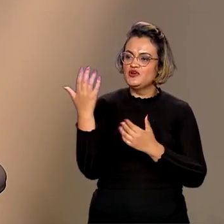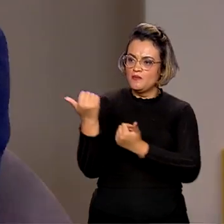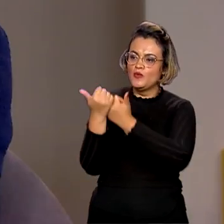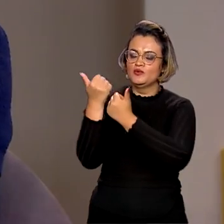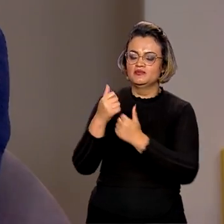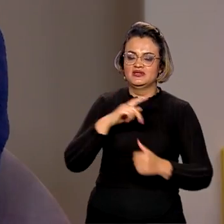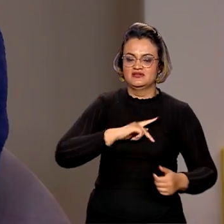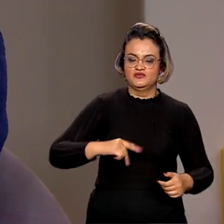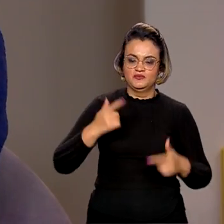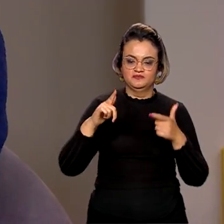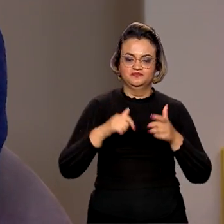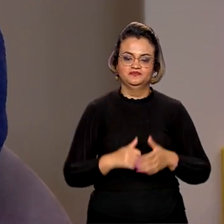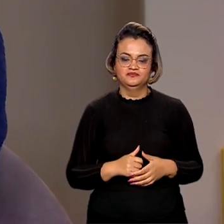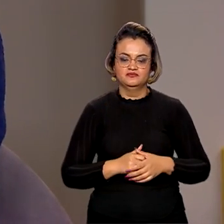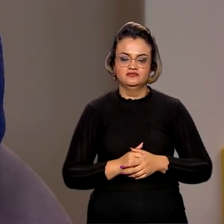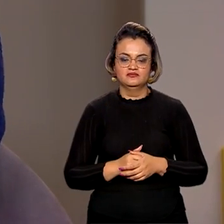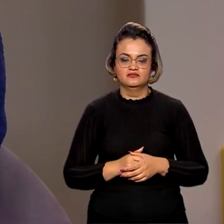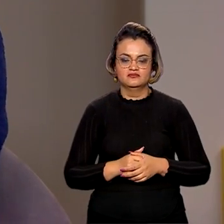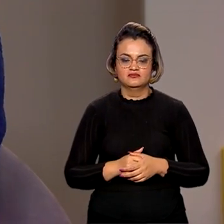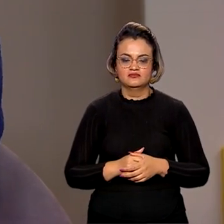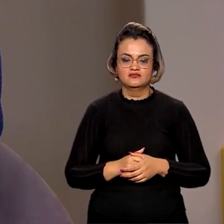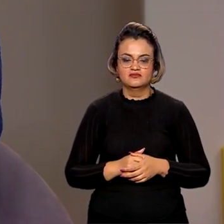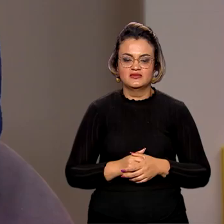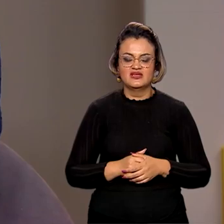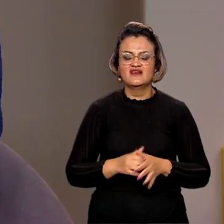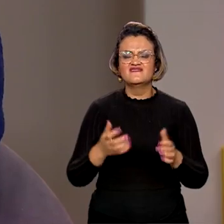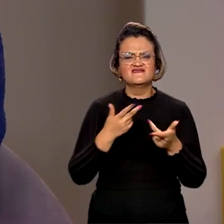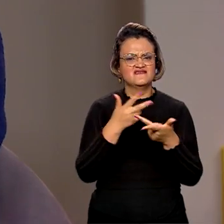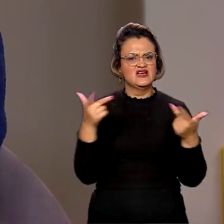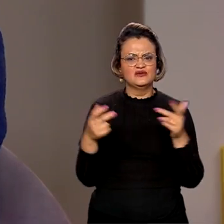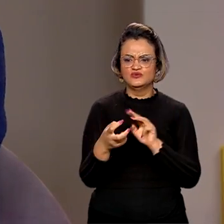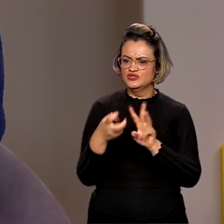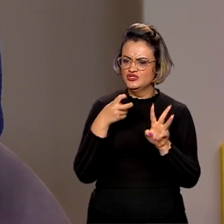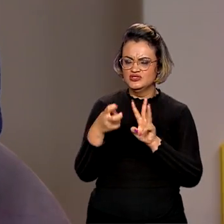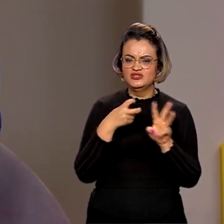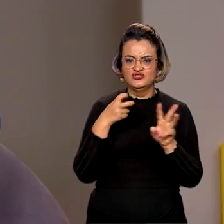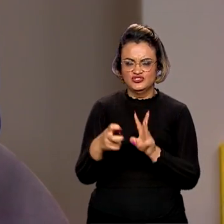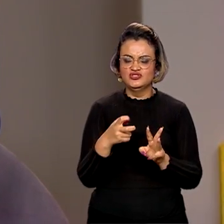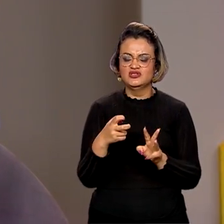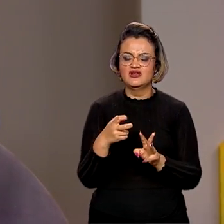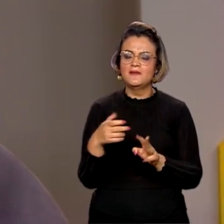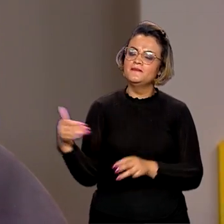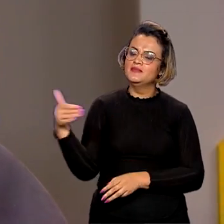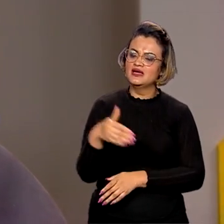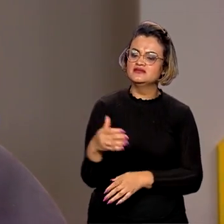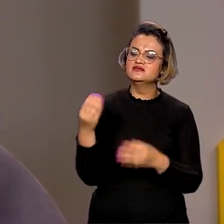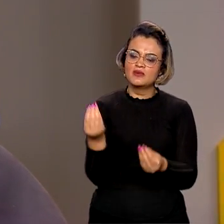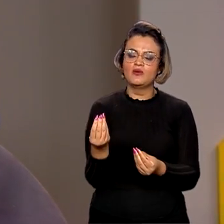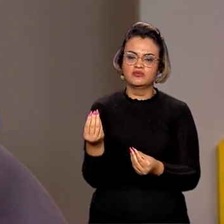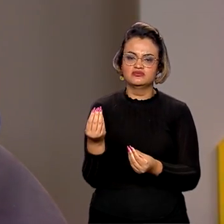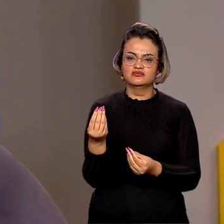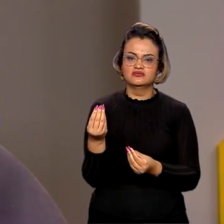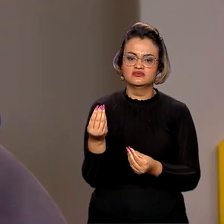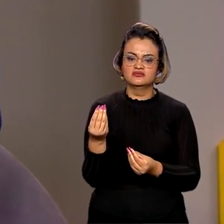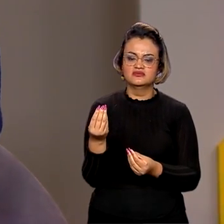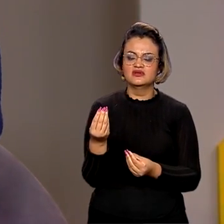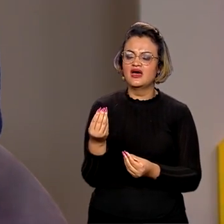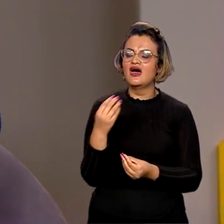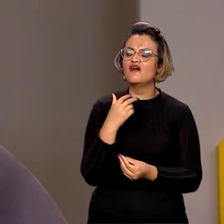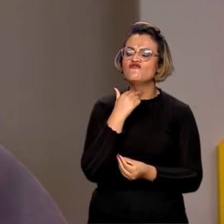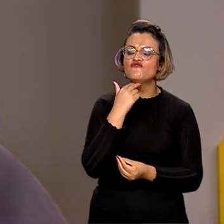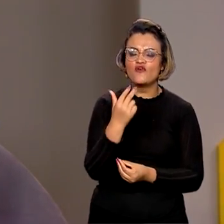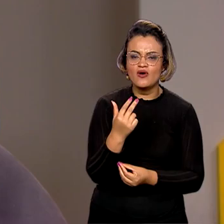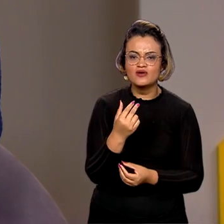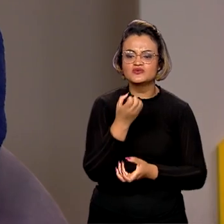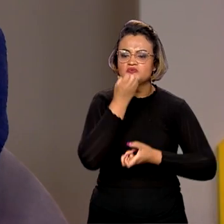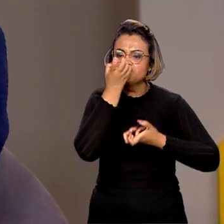Pegando esse gancho, então, esses milhares de indígenas que vão participar, como eles vão fazer valer a sua voz, a opinião,